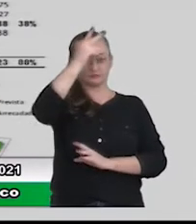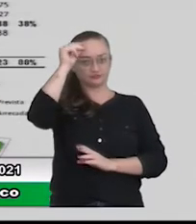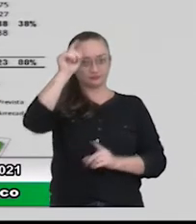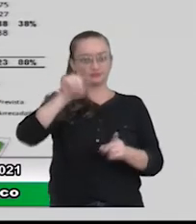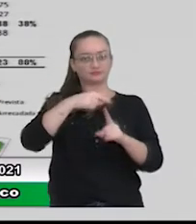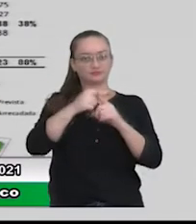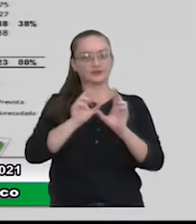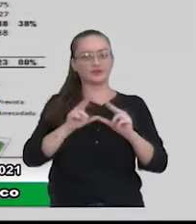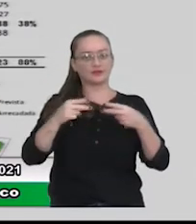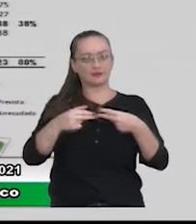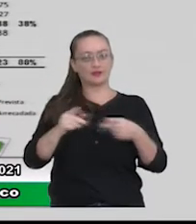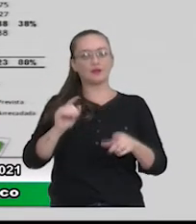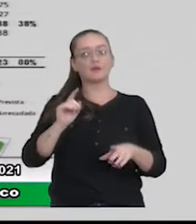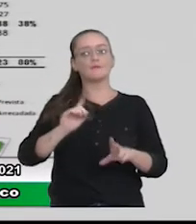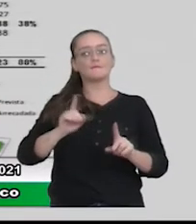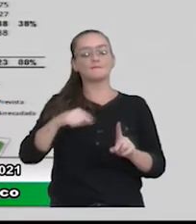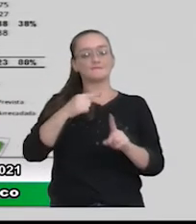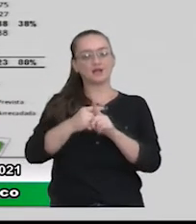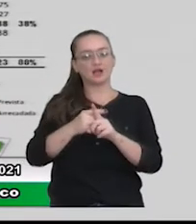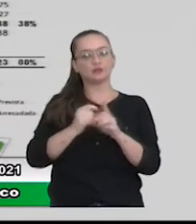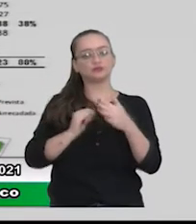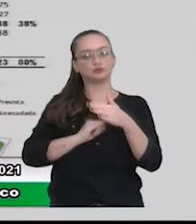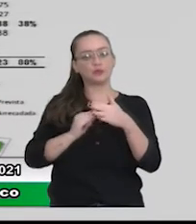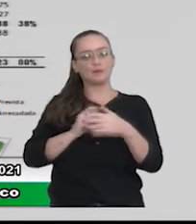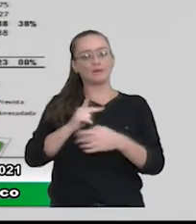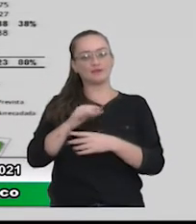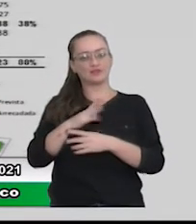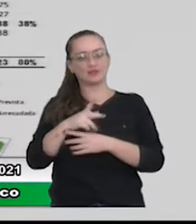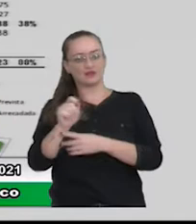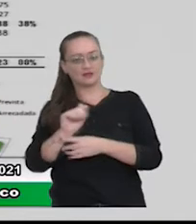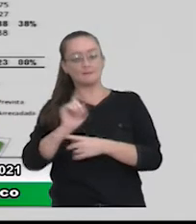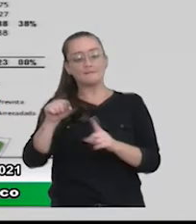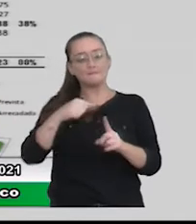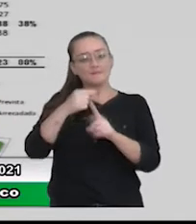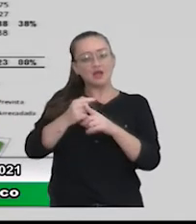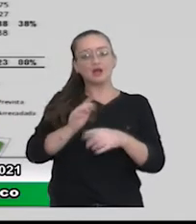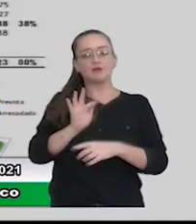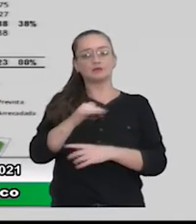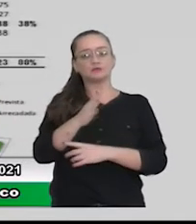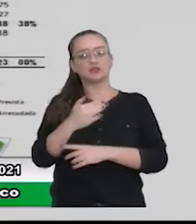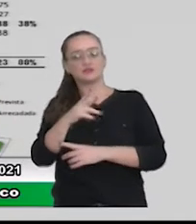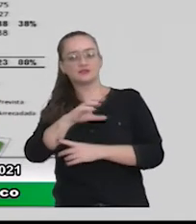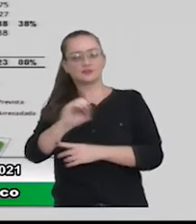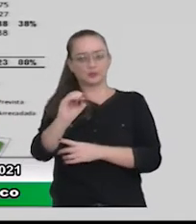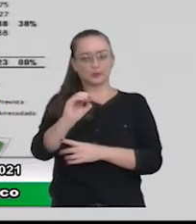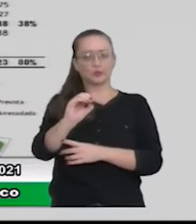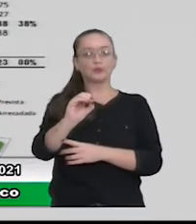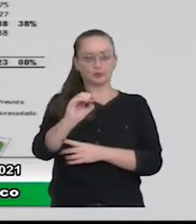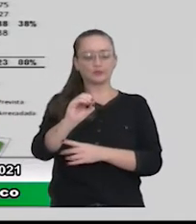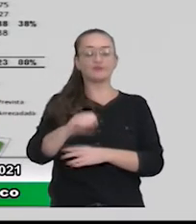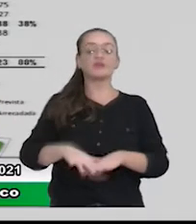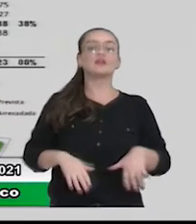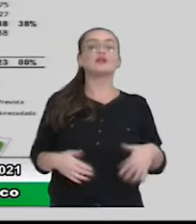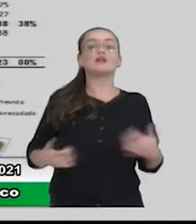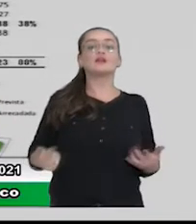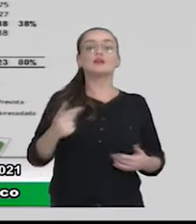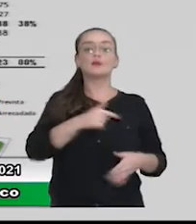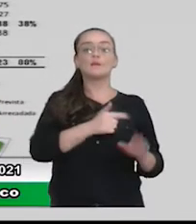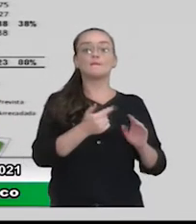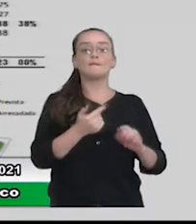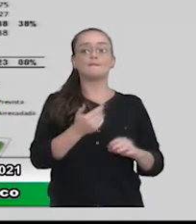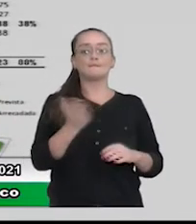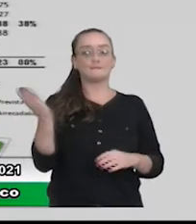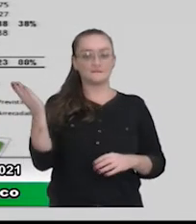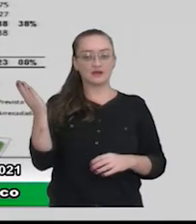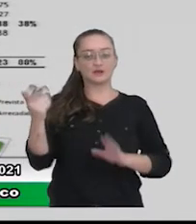Municipal, Instituto de Previdência, IPMO e a Fundação. Aqui, a gente traz o quanto foi